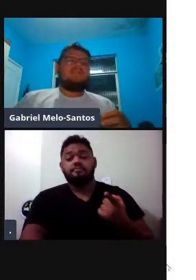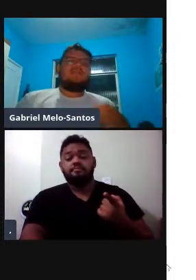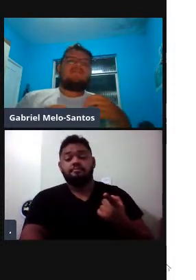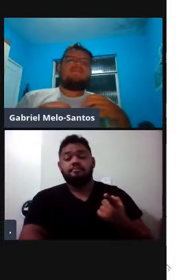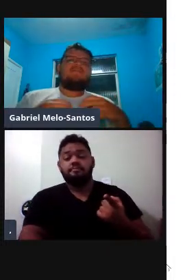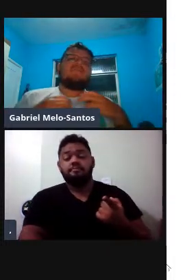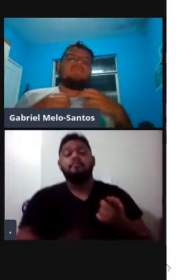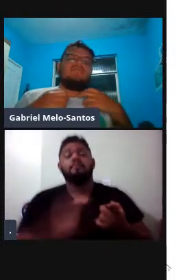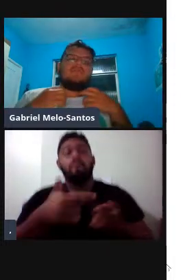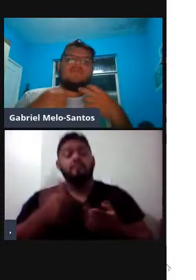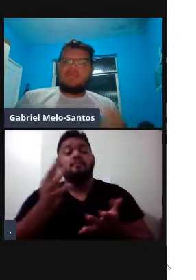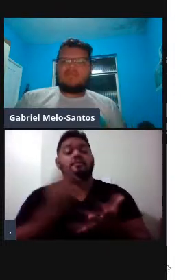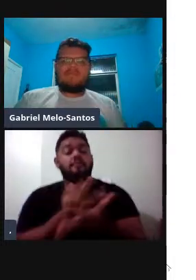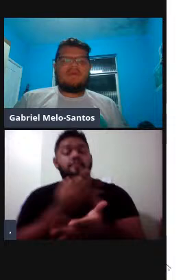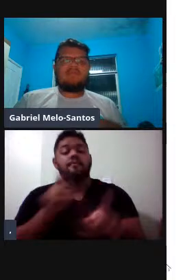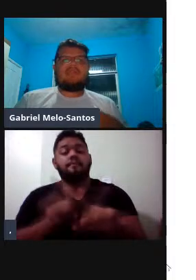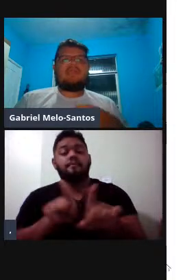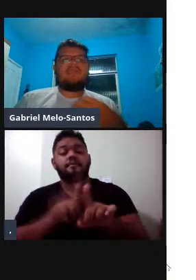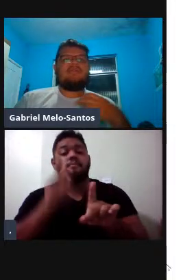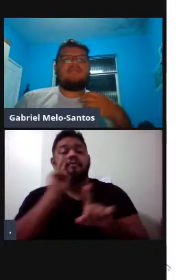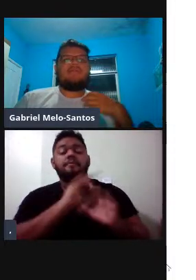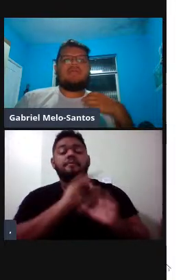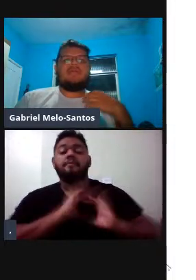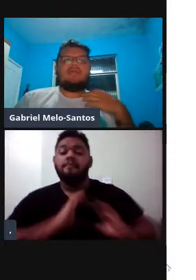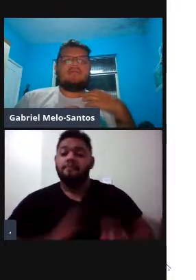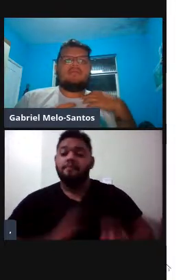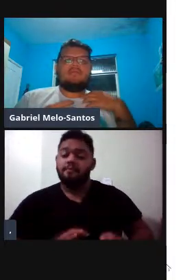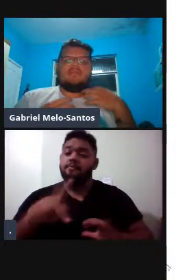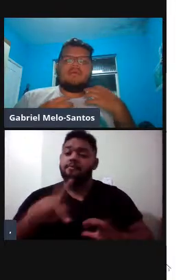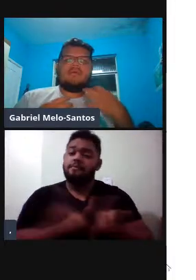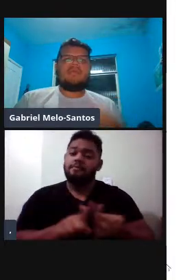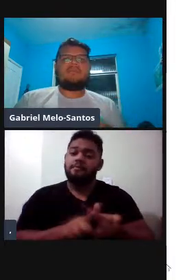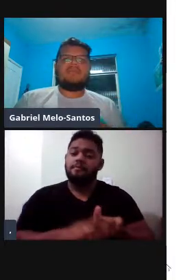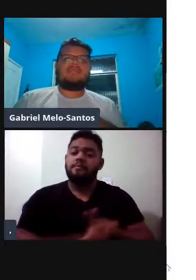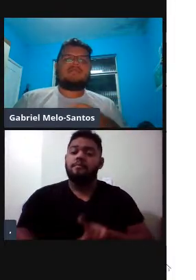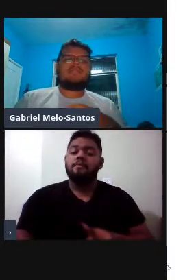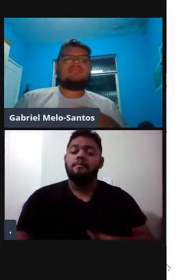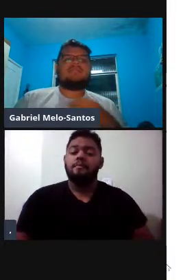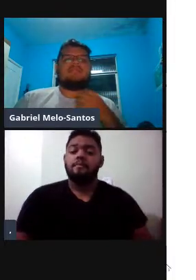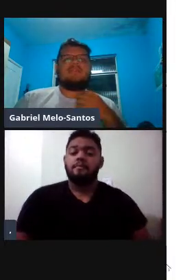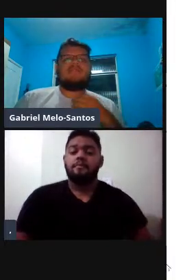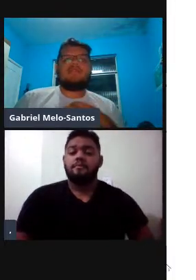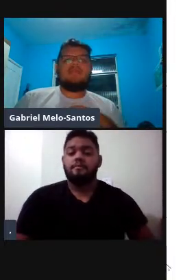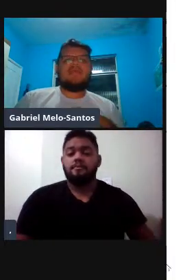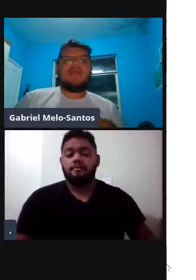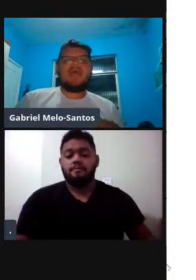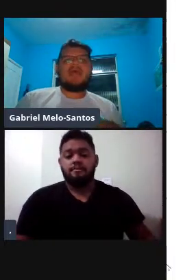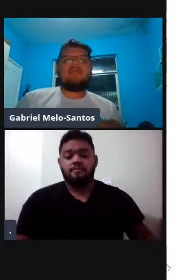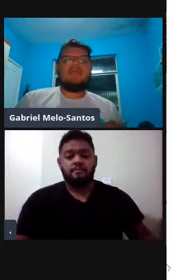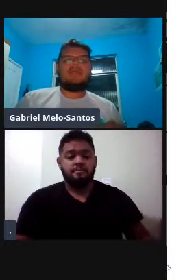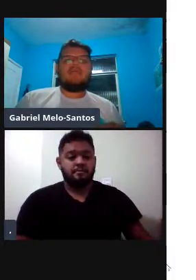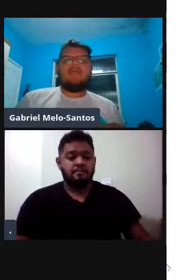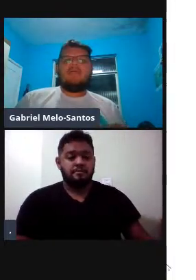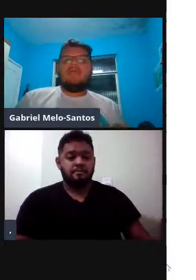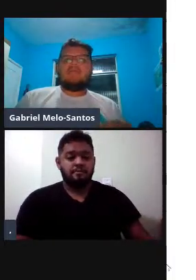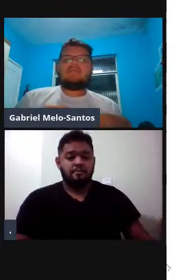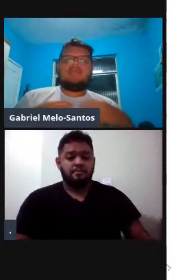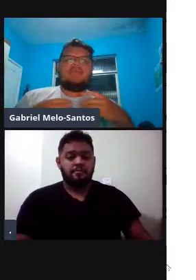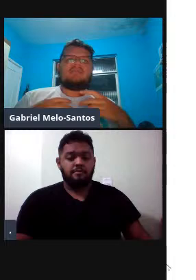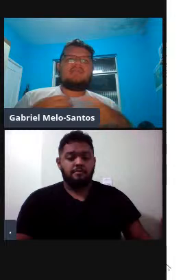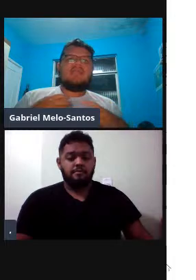doutorado. Para a gente ver comportamento de forrageio, com o comportamento social desses animais fora do mercado, né?